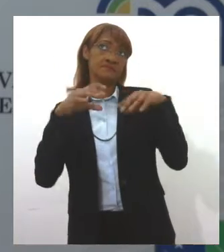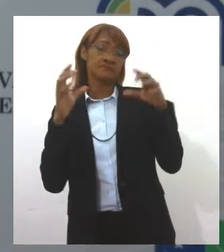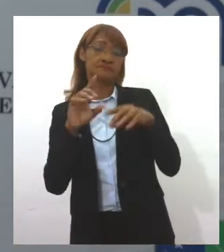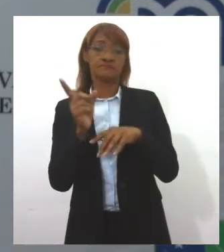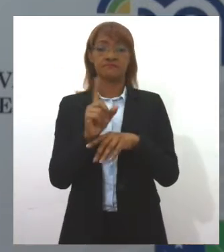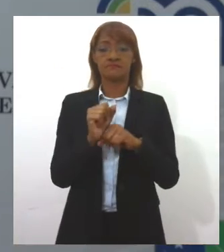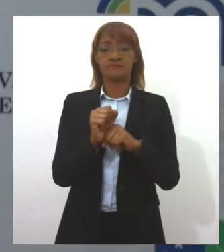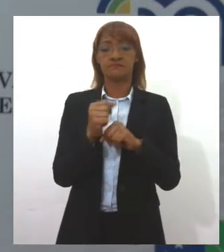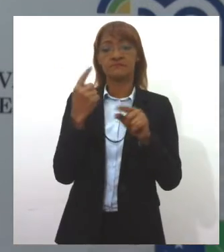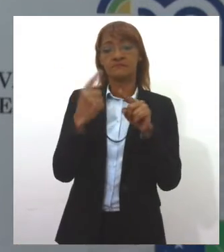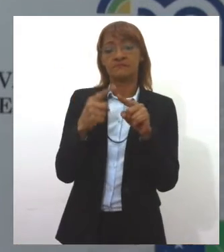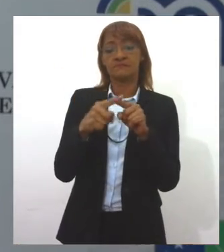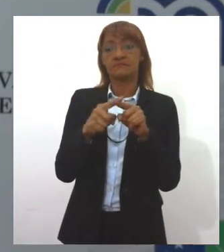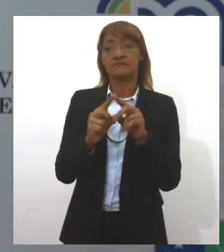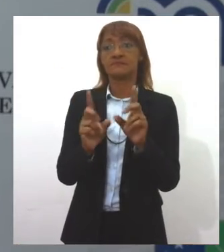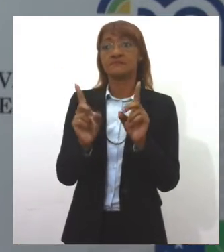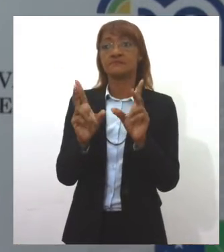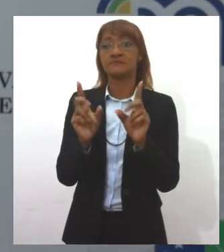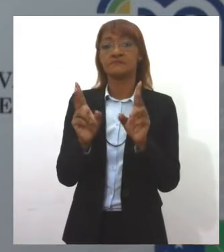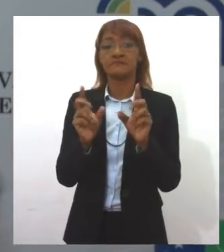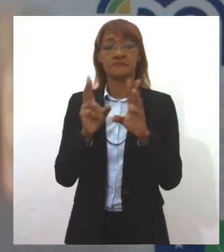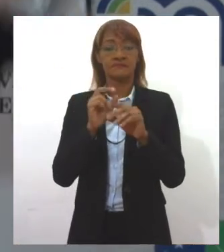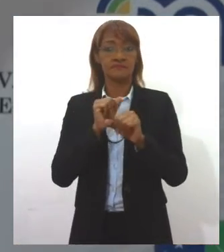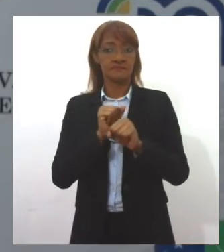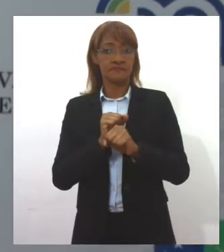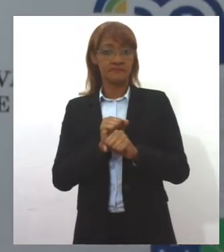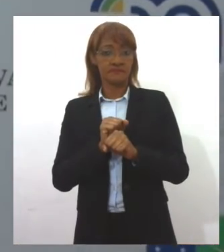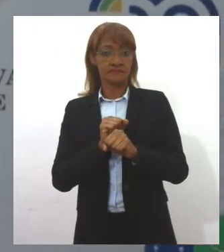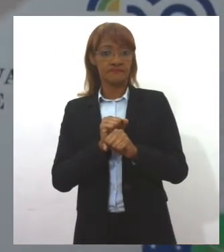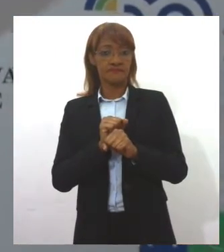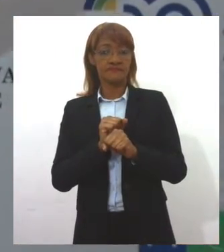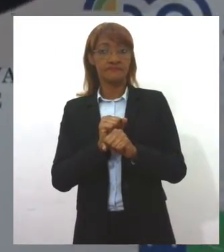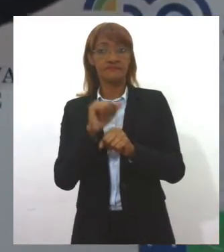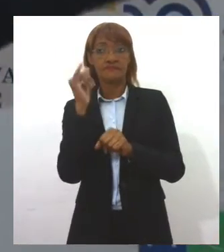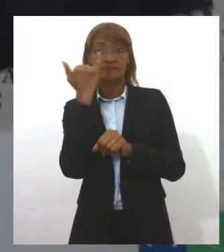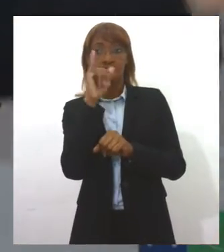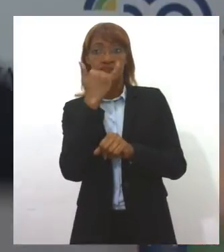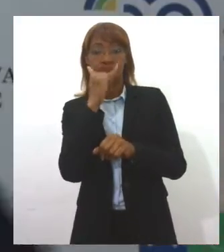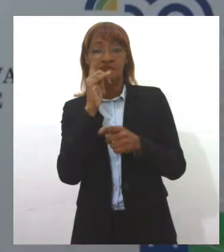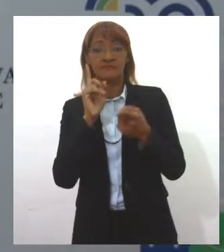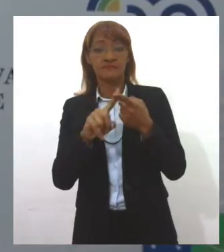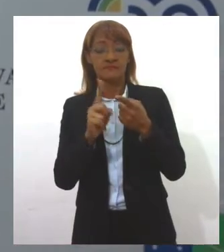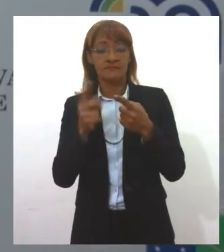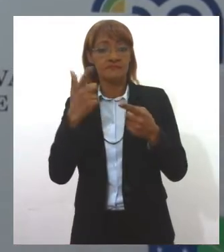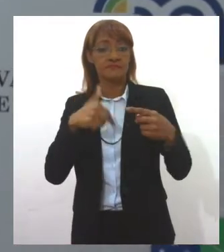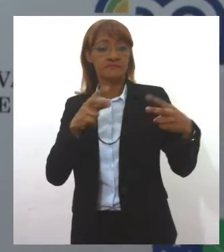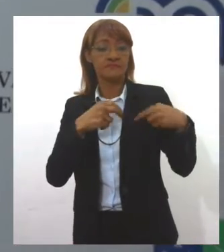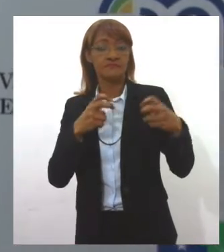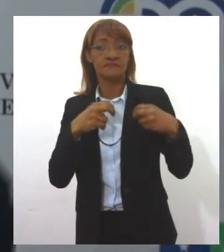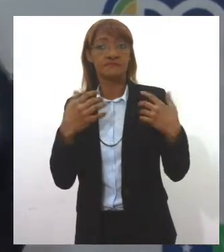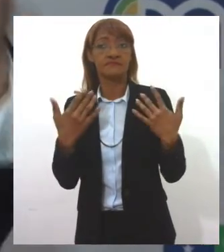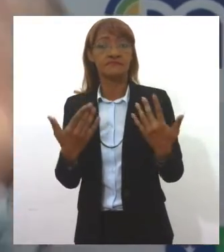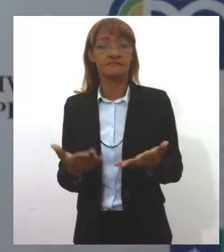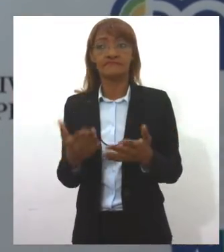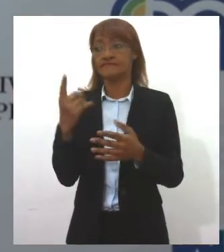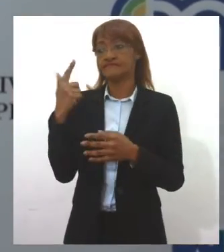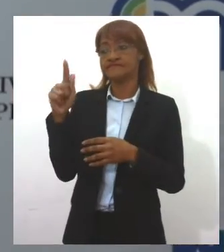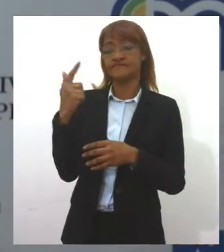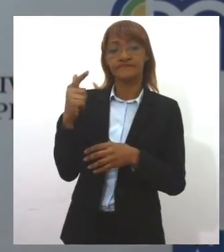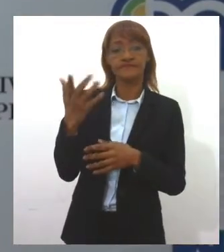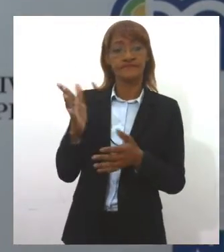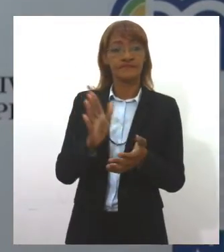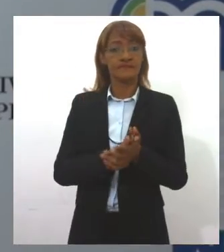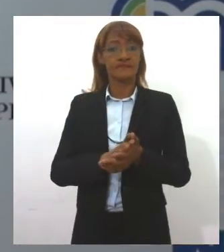é porque vai privatizar a Eletrobras. E tem que privatizar num preço alto. E não pode ter monopólio de empresa